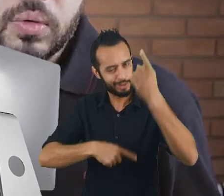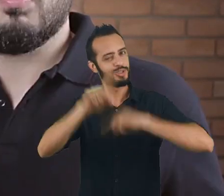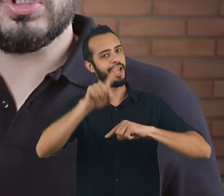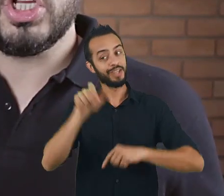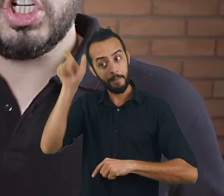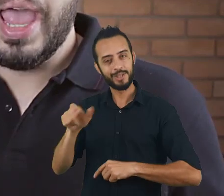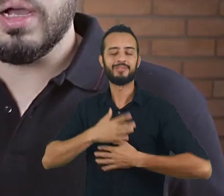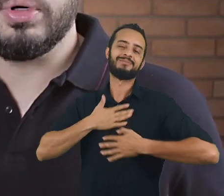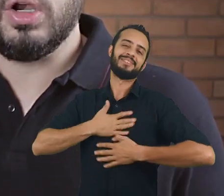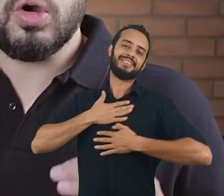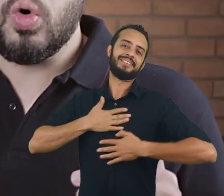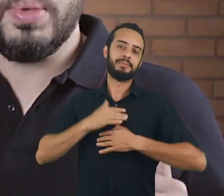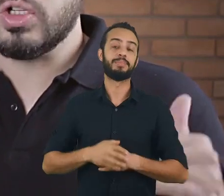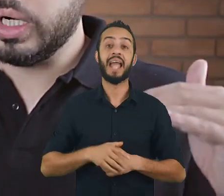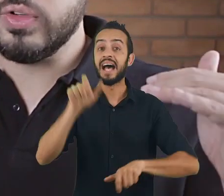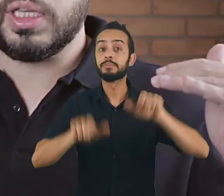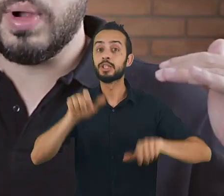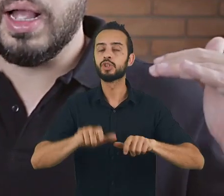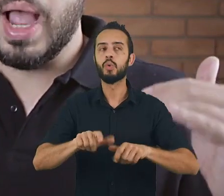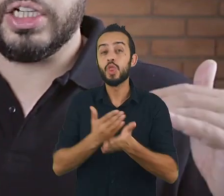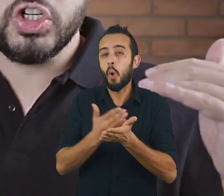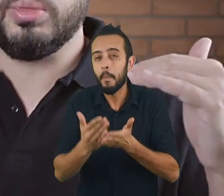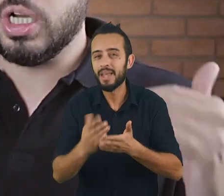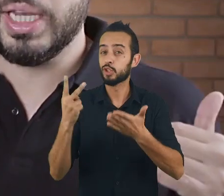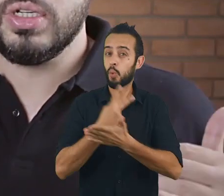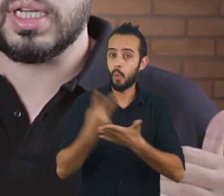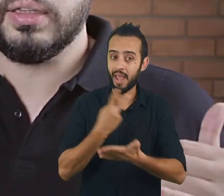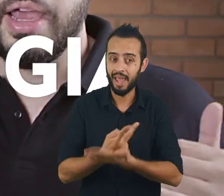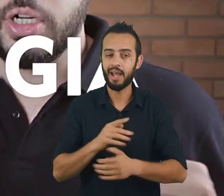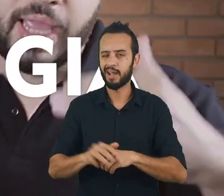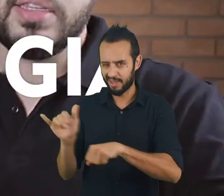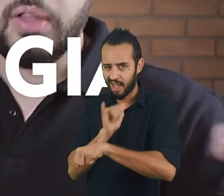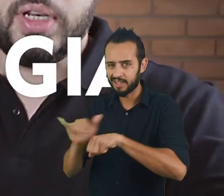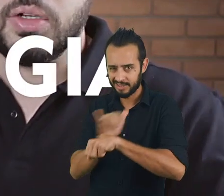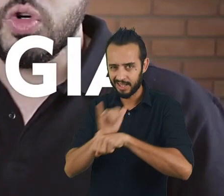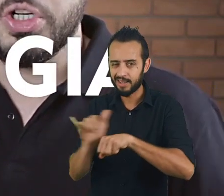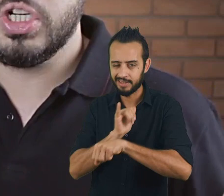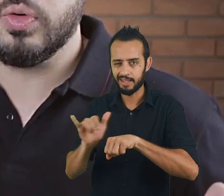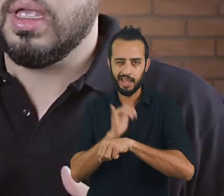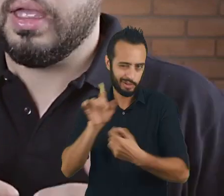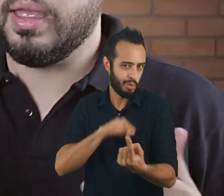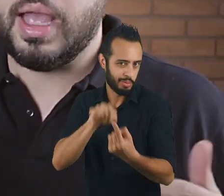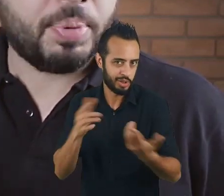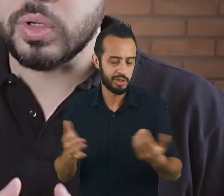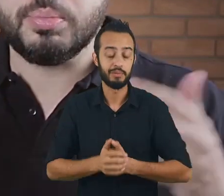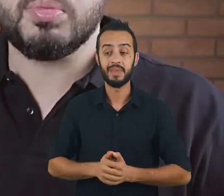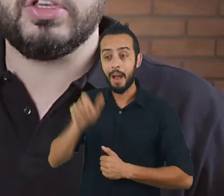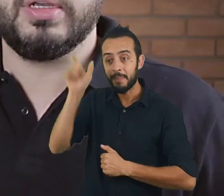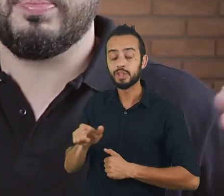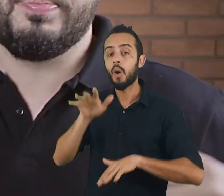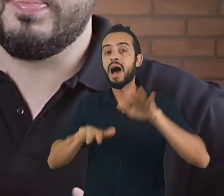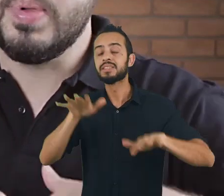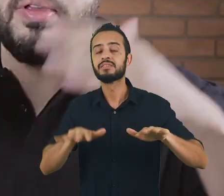satisfeito. Muita gente erra, porque logo no começo, a hora que você está numa camada, que a gente chama de camada de estratégia, que é essa definição de objetivo, a pessoa